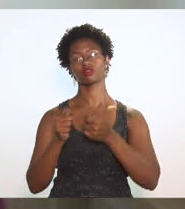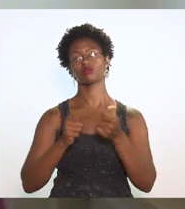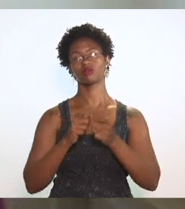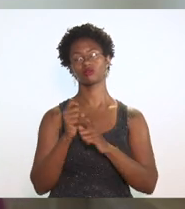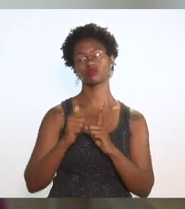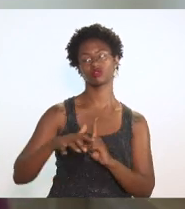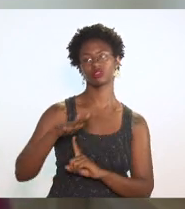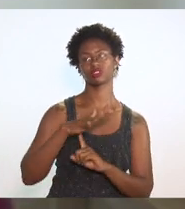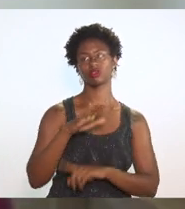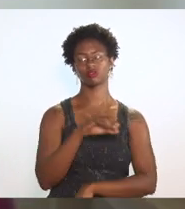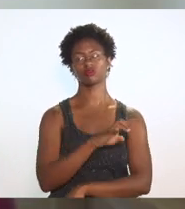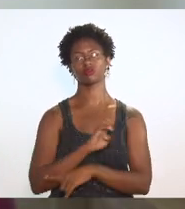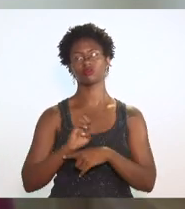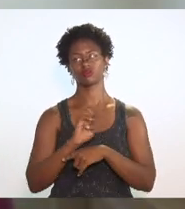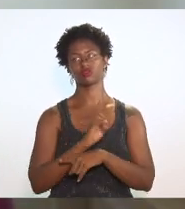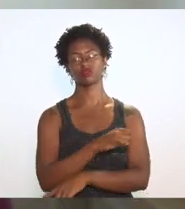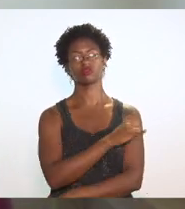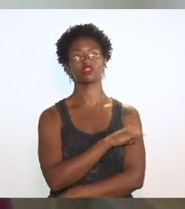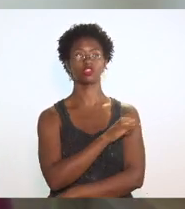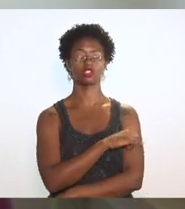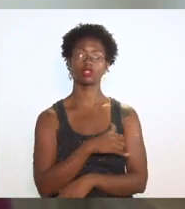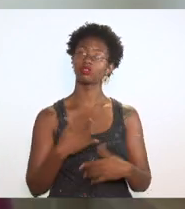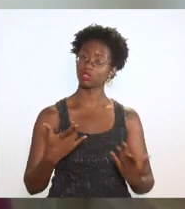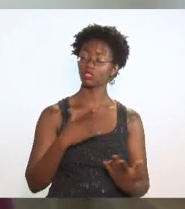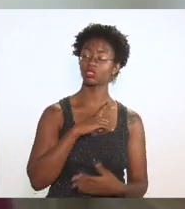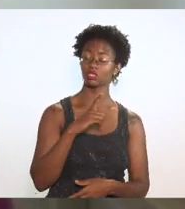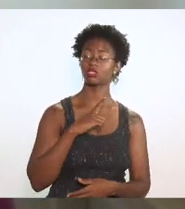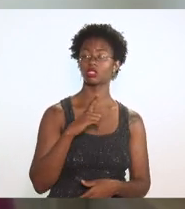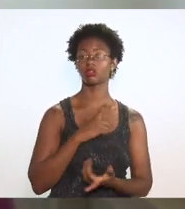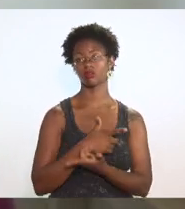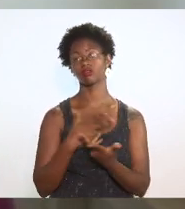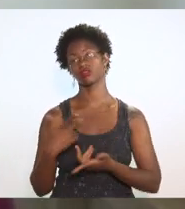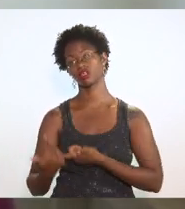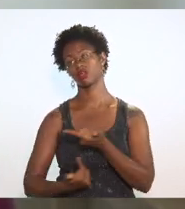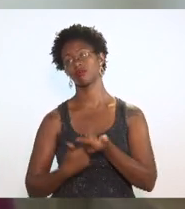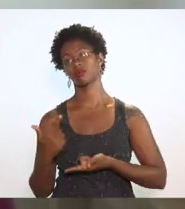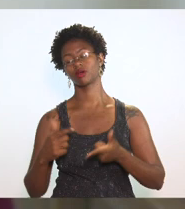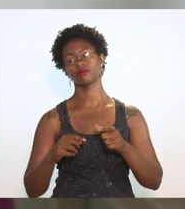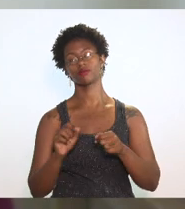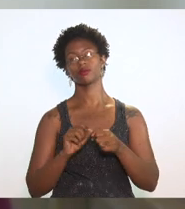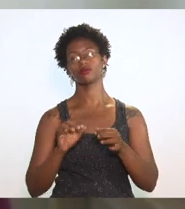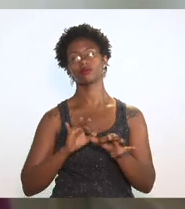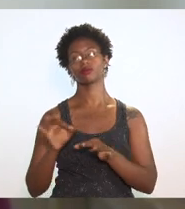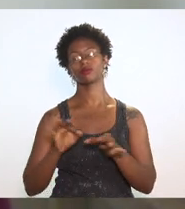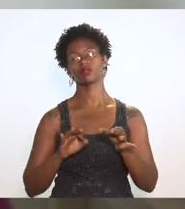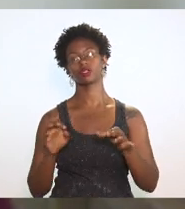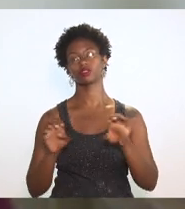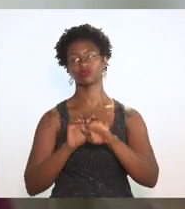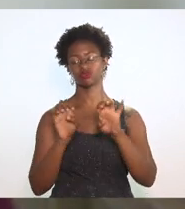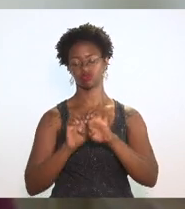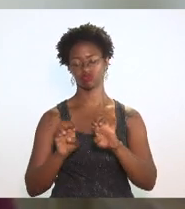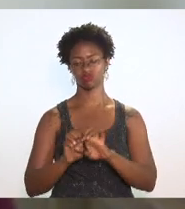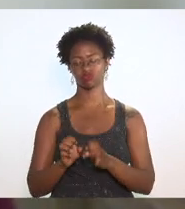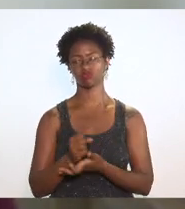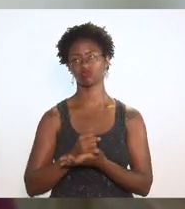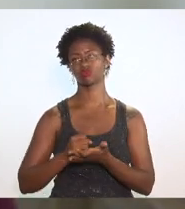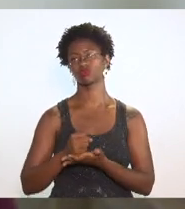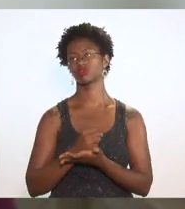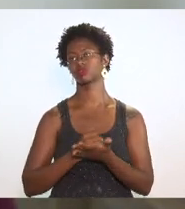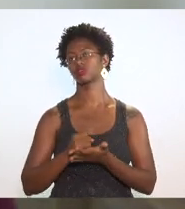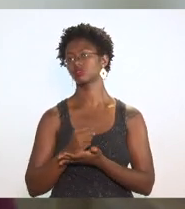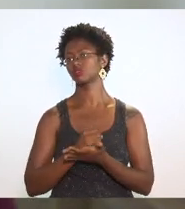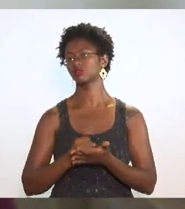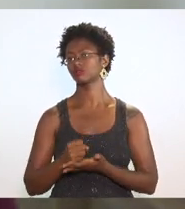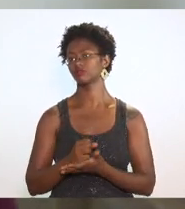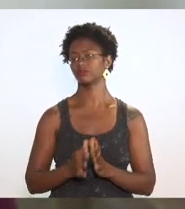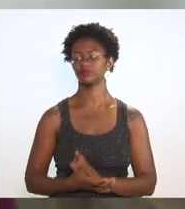tem programa de trabalho para participarem da estruturação da matriz